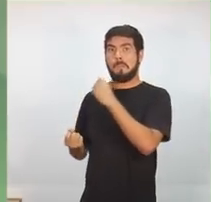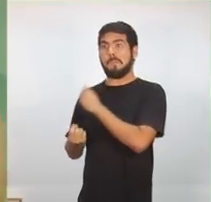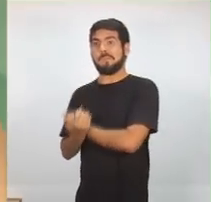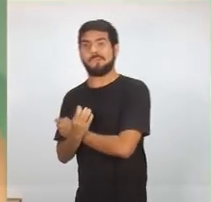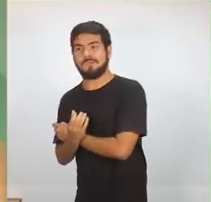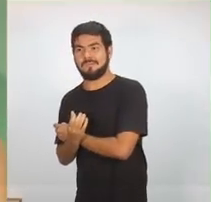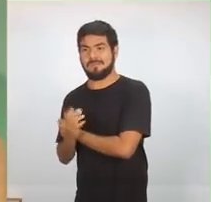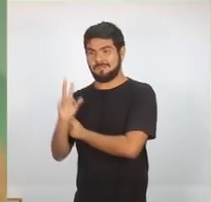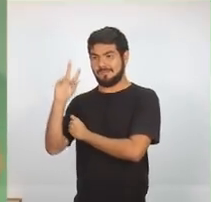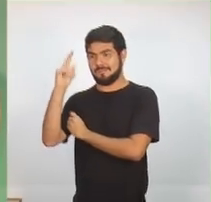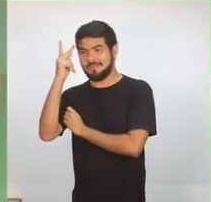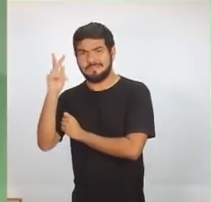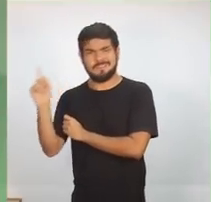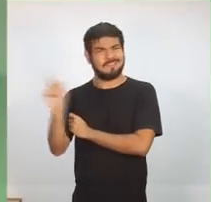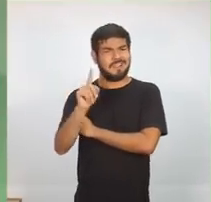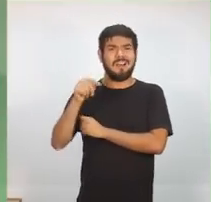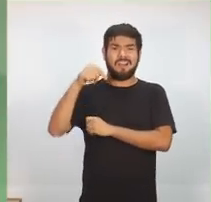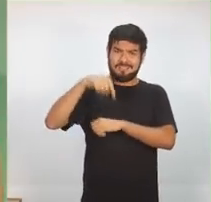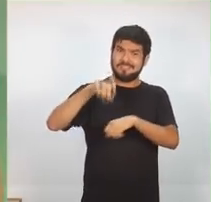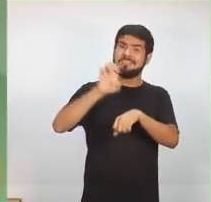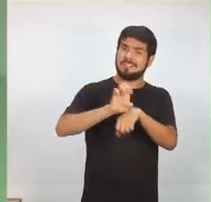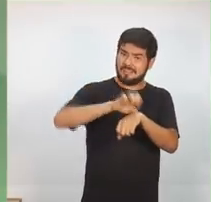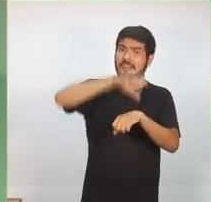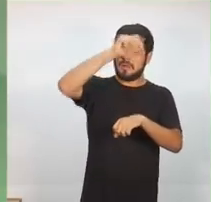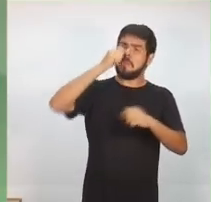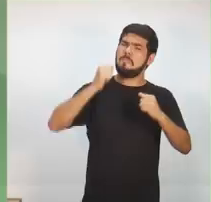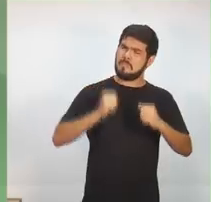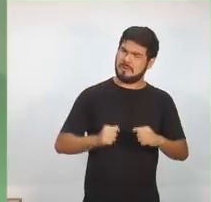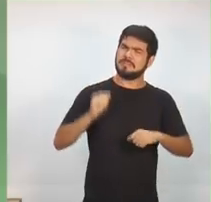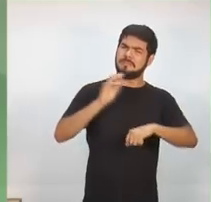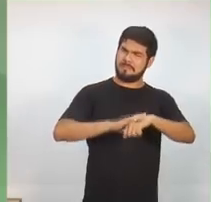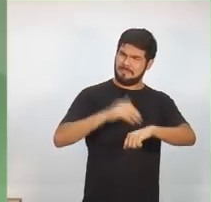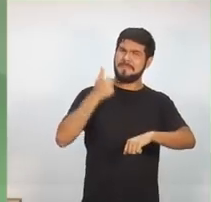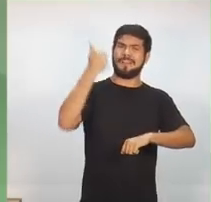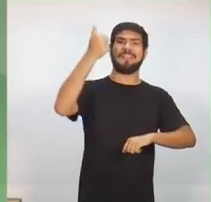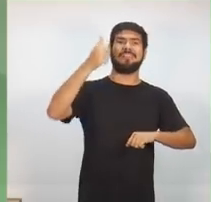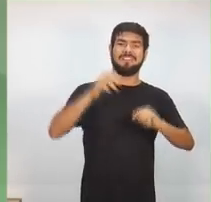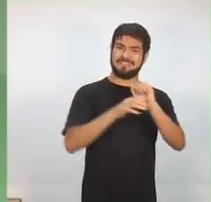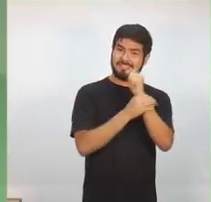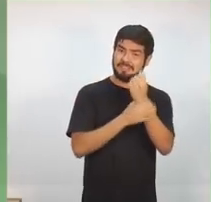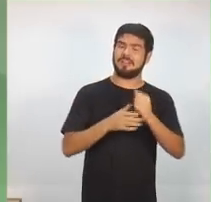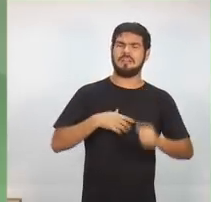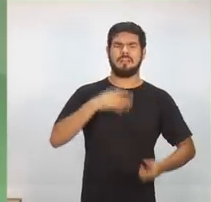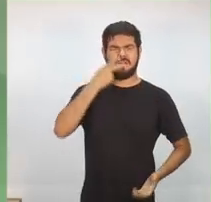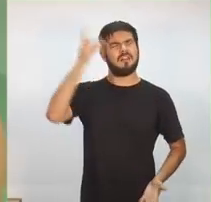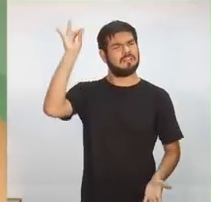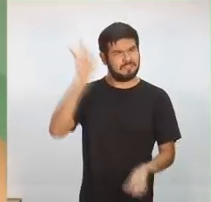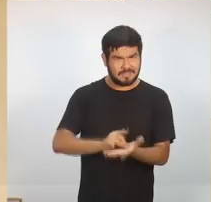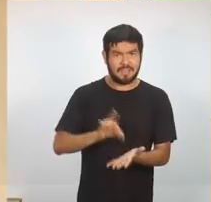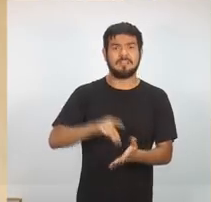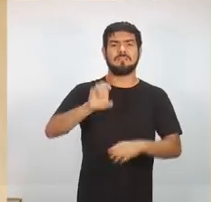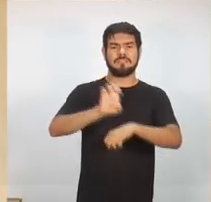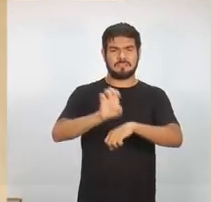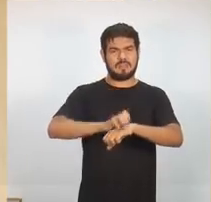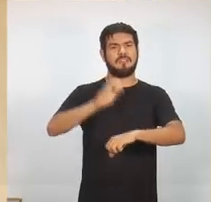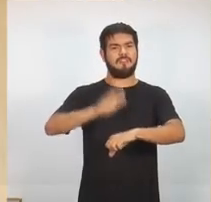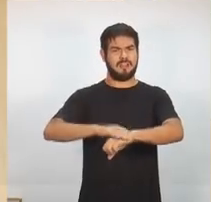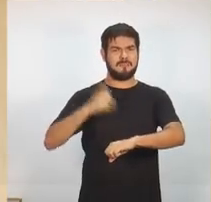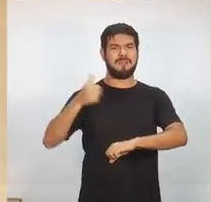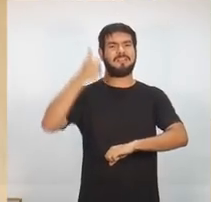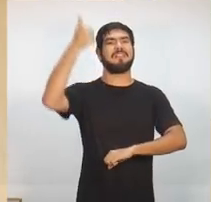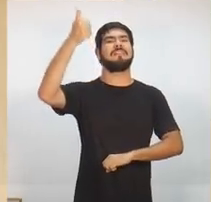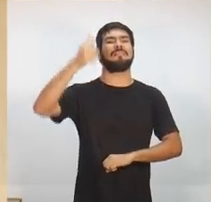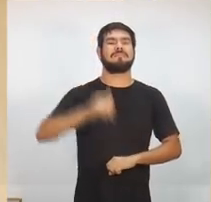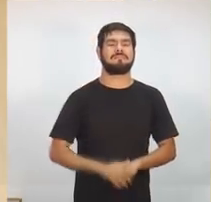pode ser um lugar melhor para se viver na área da segurança. Eu te afirmo e confirmo que o Estado do Amazonas vai melhorar. Muito